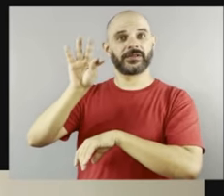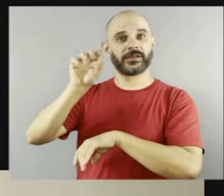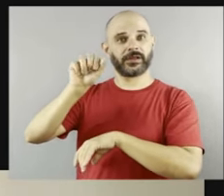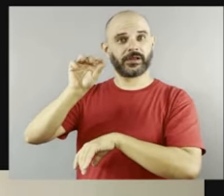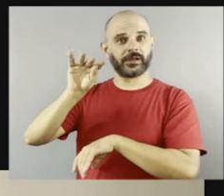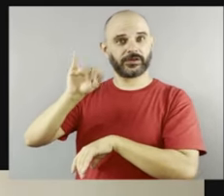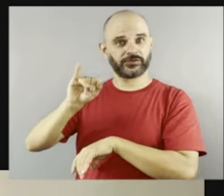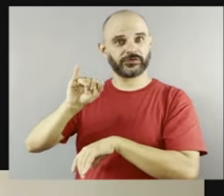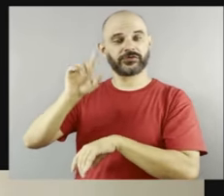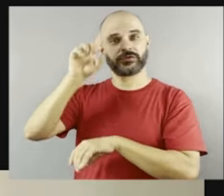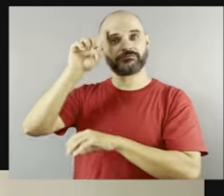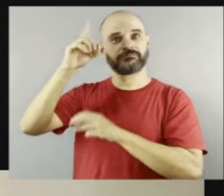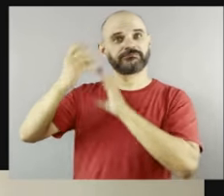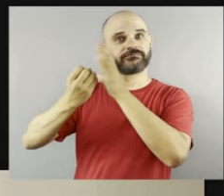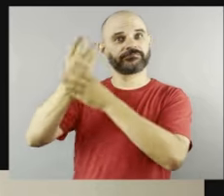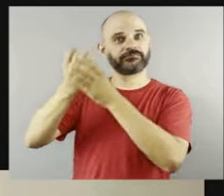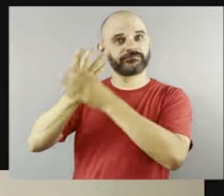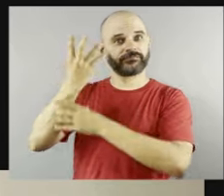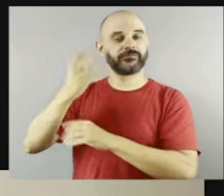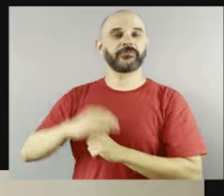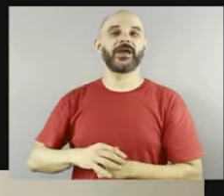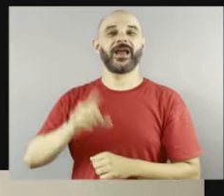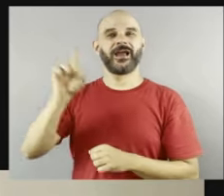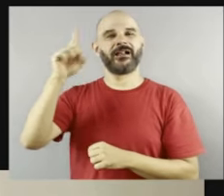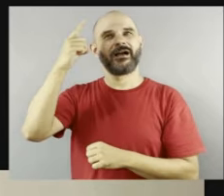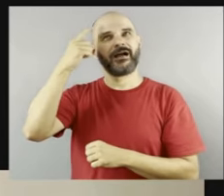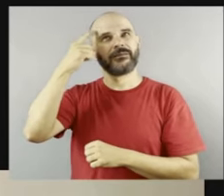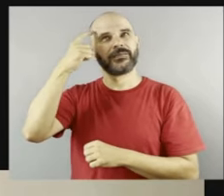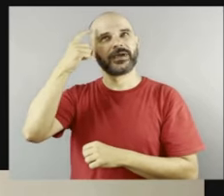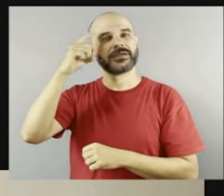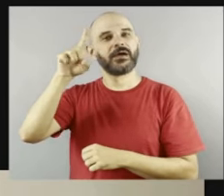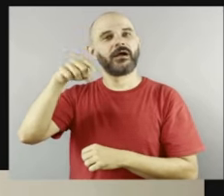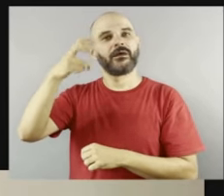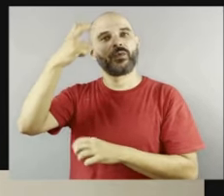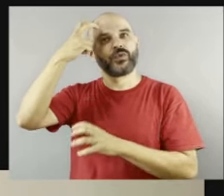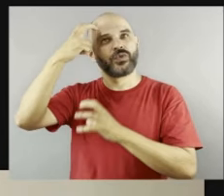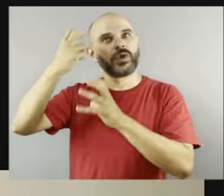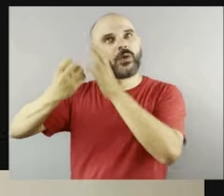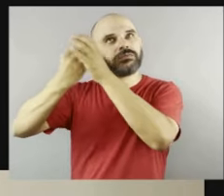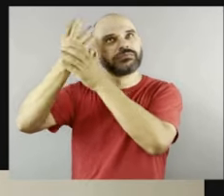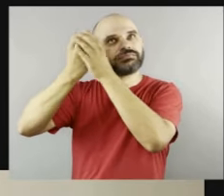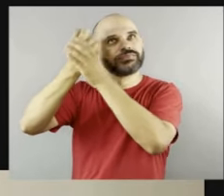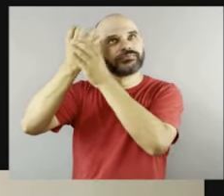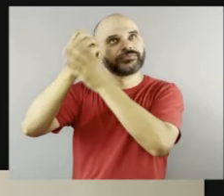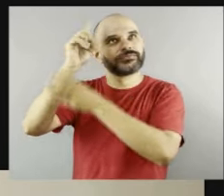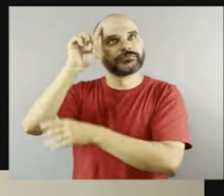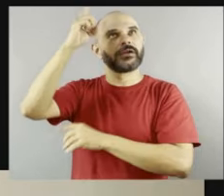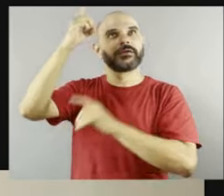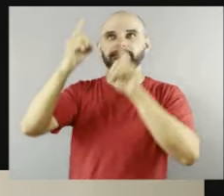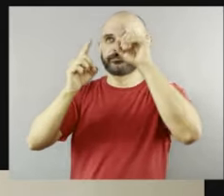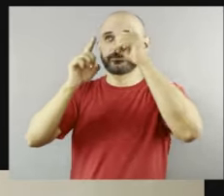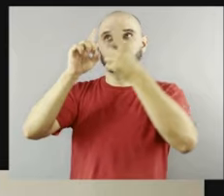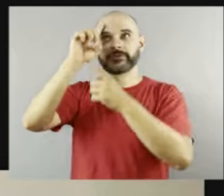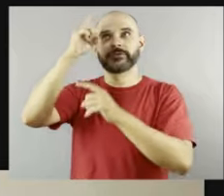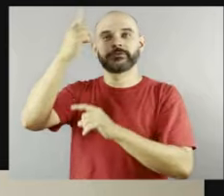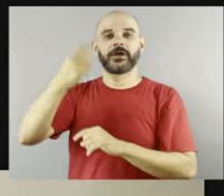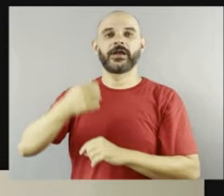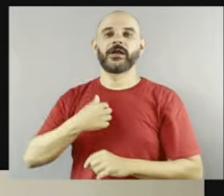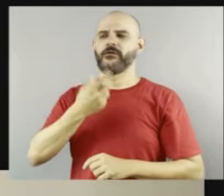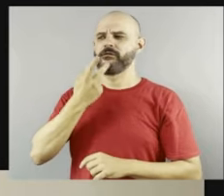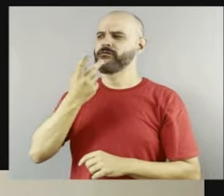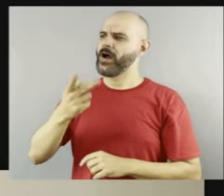cabeça dela é uma fábrica cultural. Nina, eu falo de vez em quando, vou tampar seus ouvidos. Meu Deus,